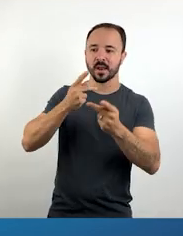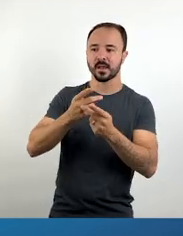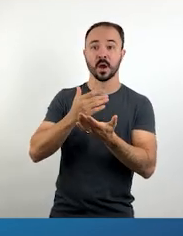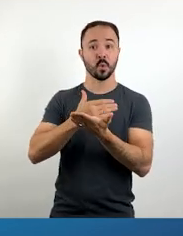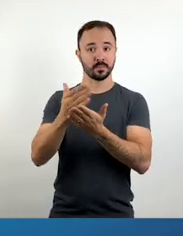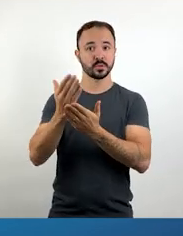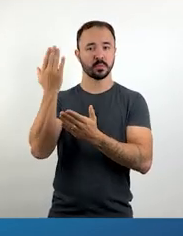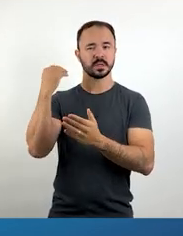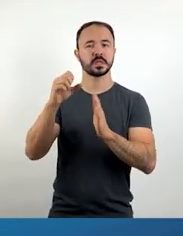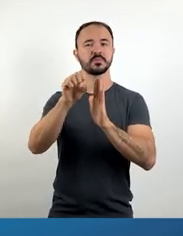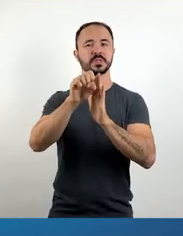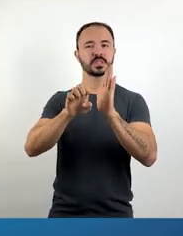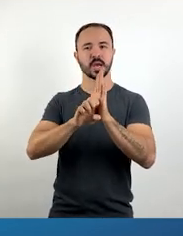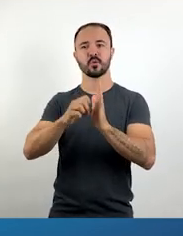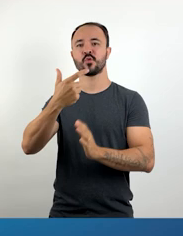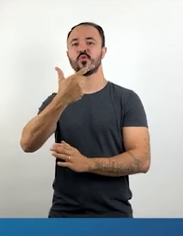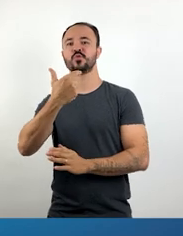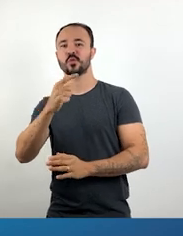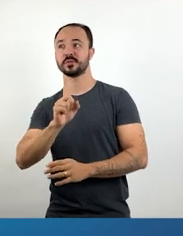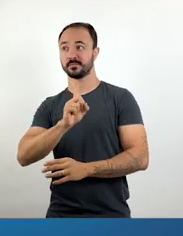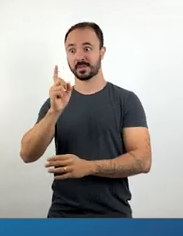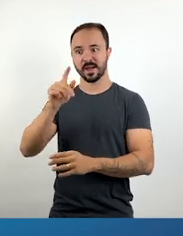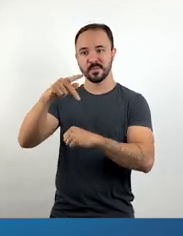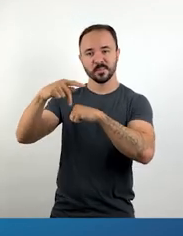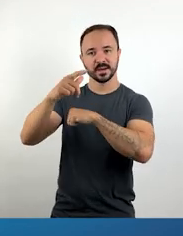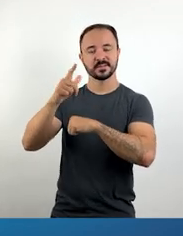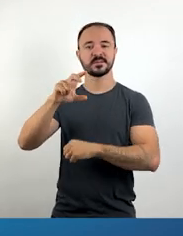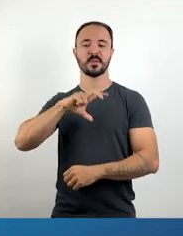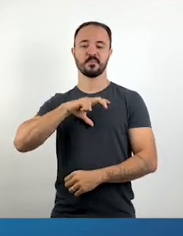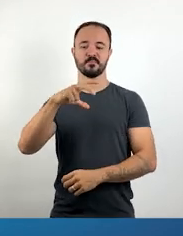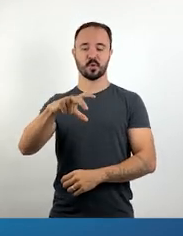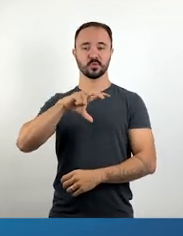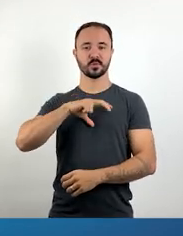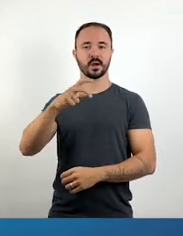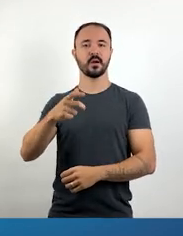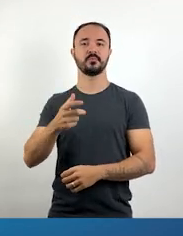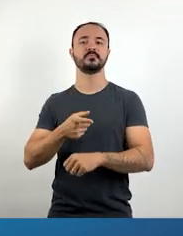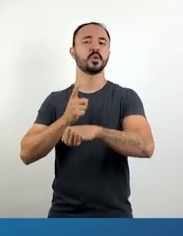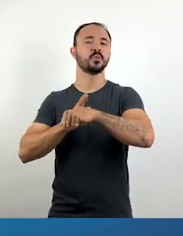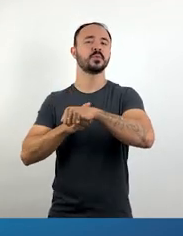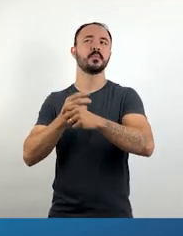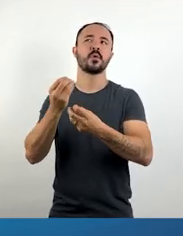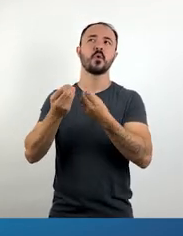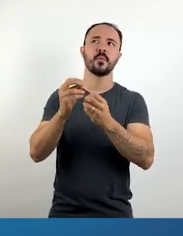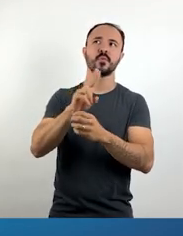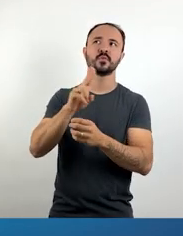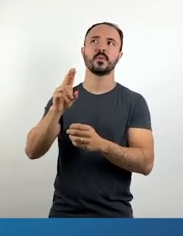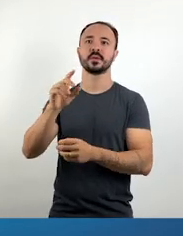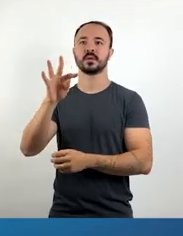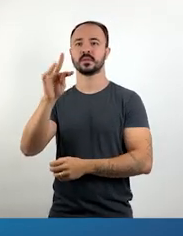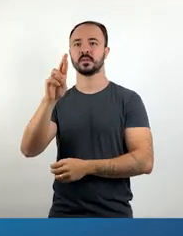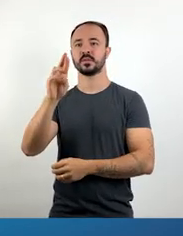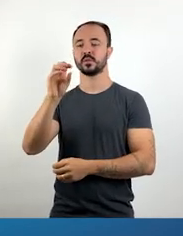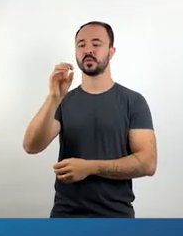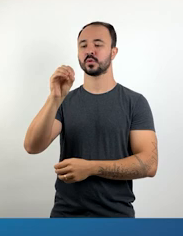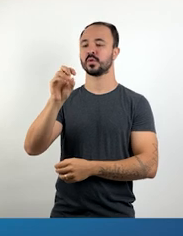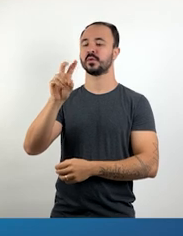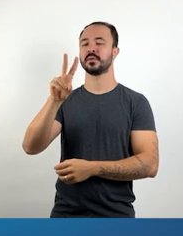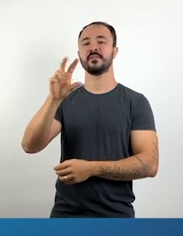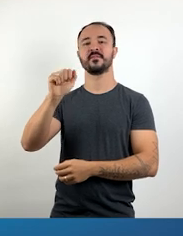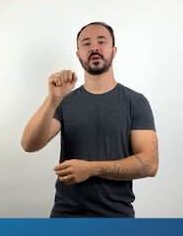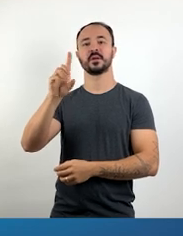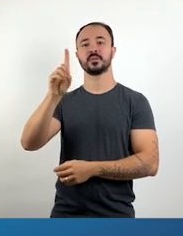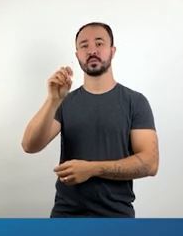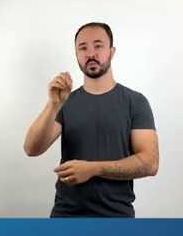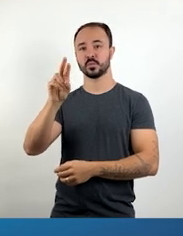por volta do século XII, com o trovadorismo medieval. Nessa época, havia artistas que declamavam